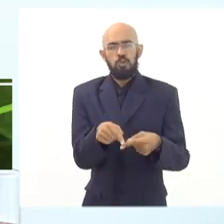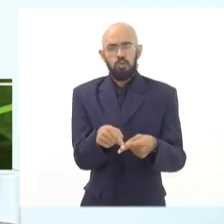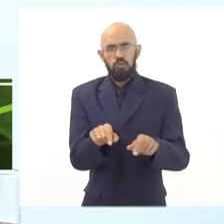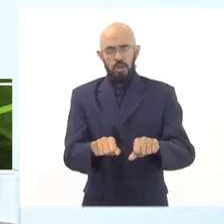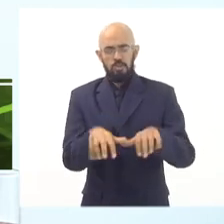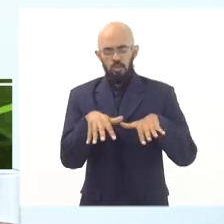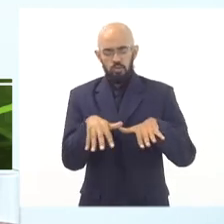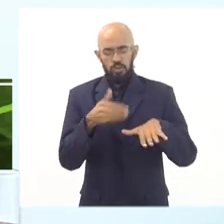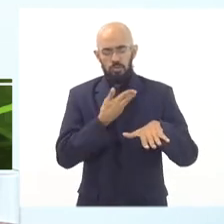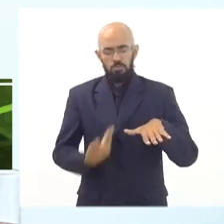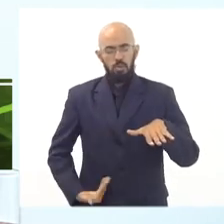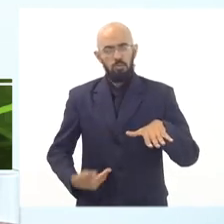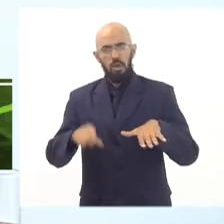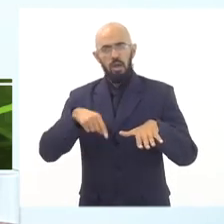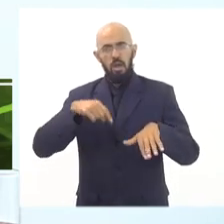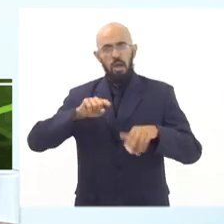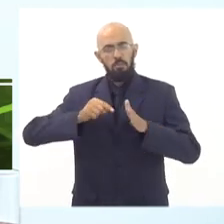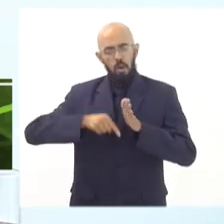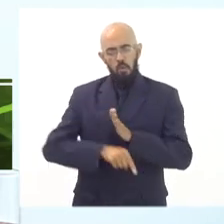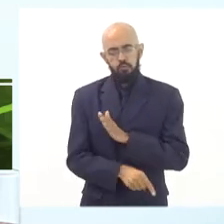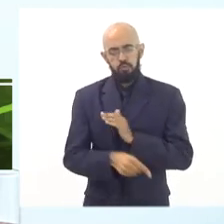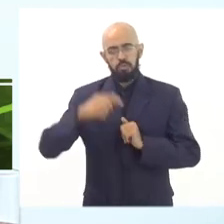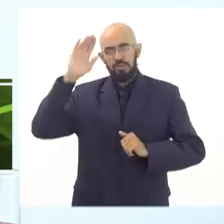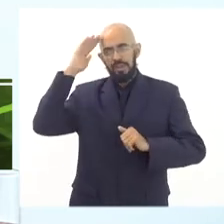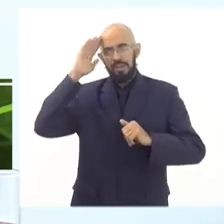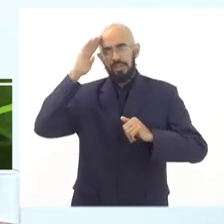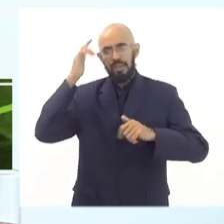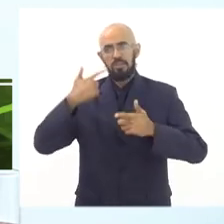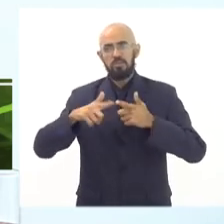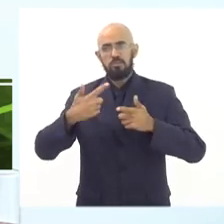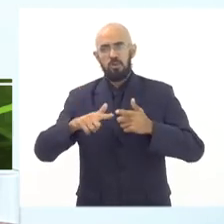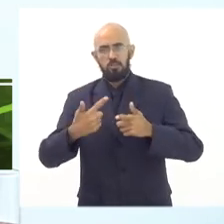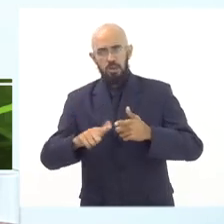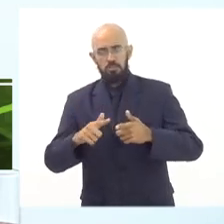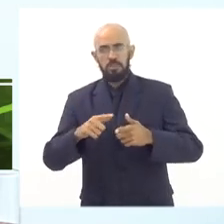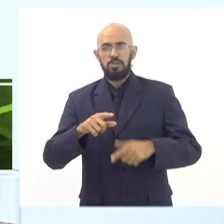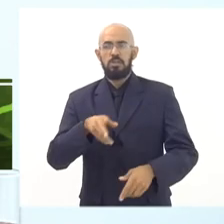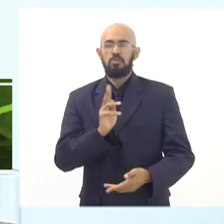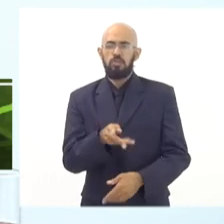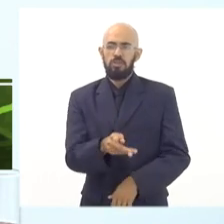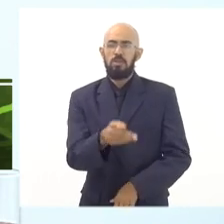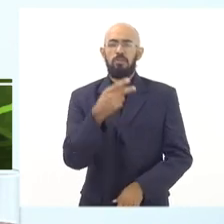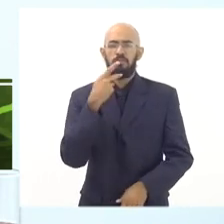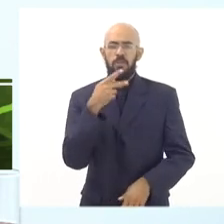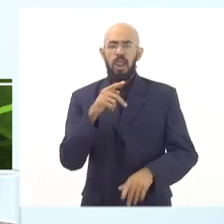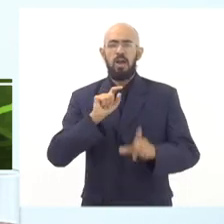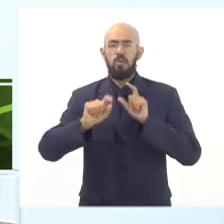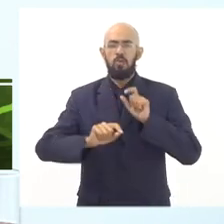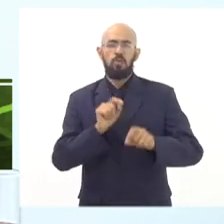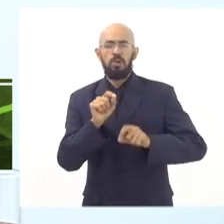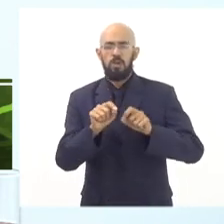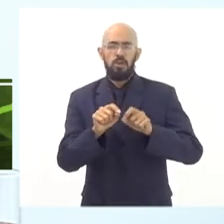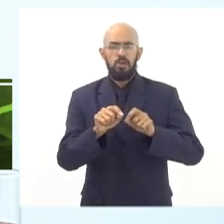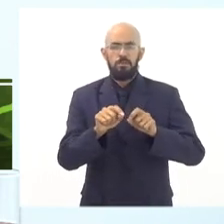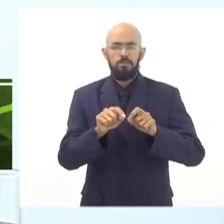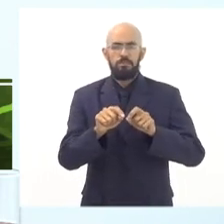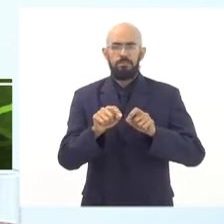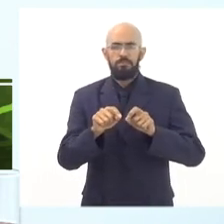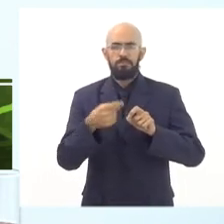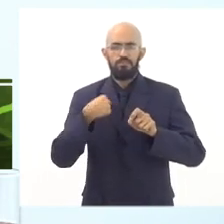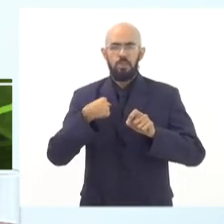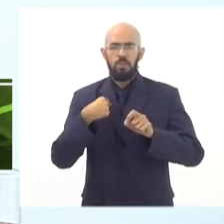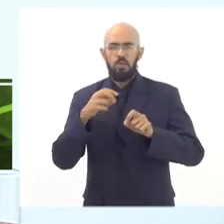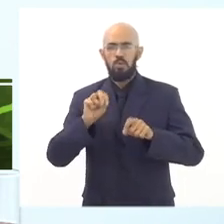aprofundar uma compreensão desses problemas. A gente, eu tenho dito sempre aqui, que eu sou um